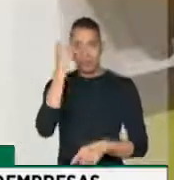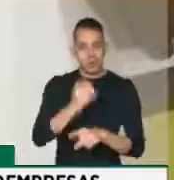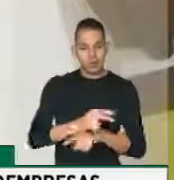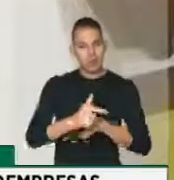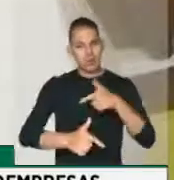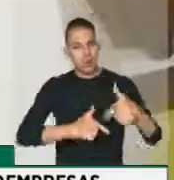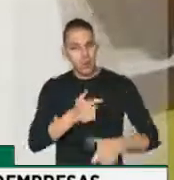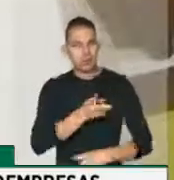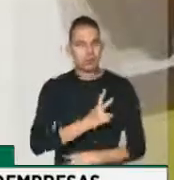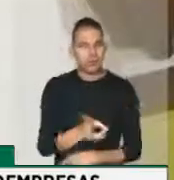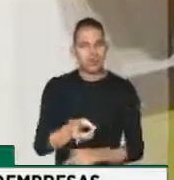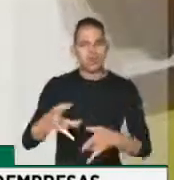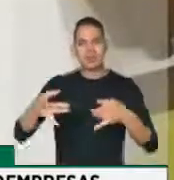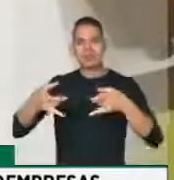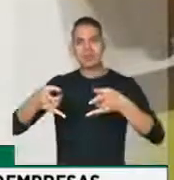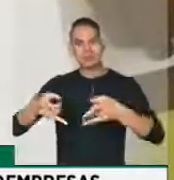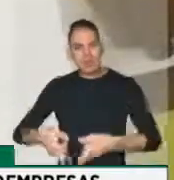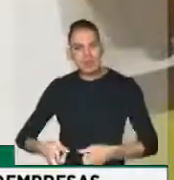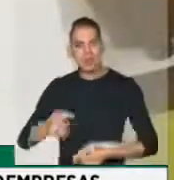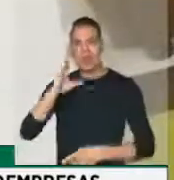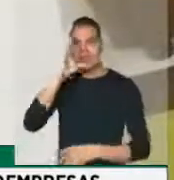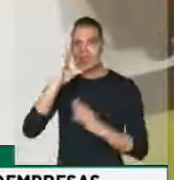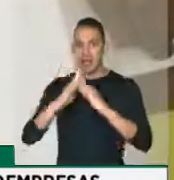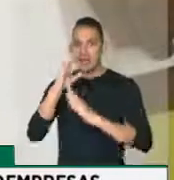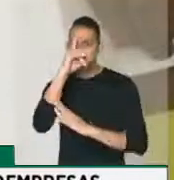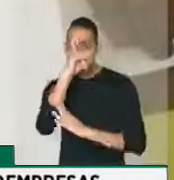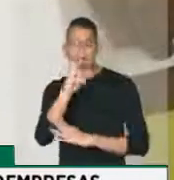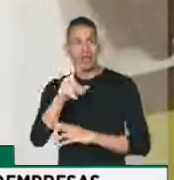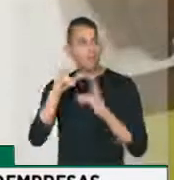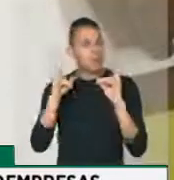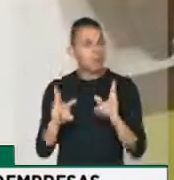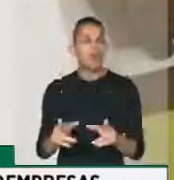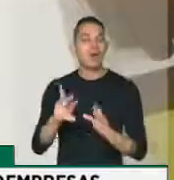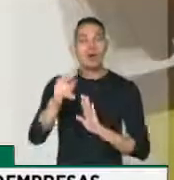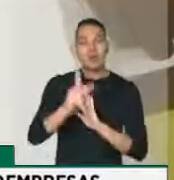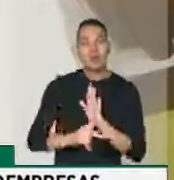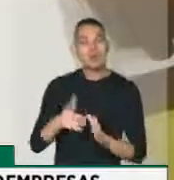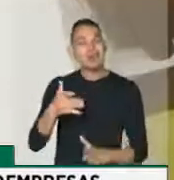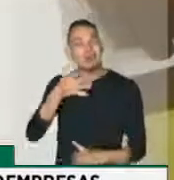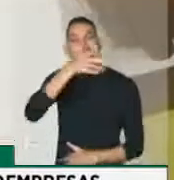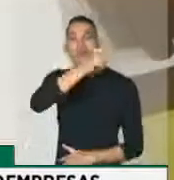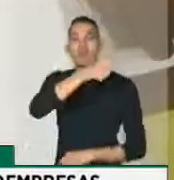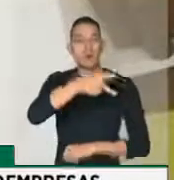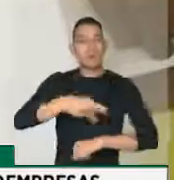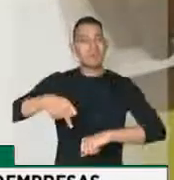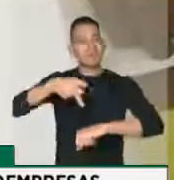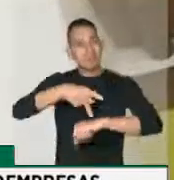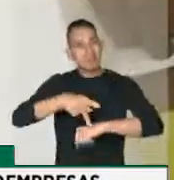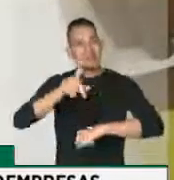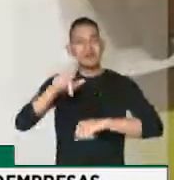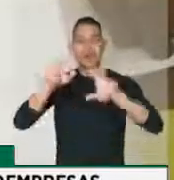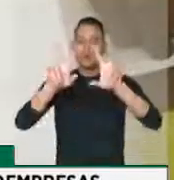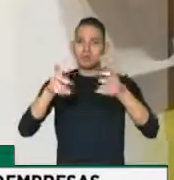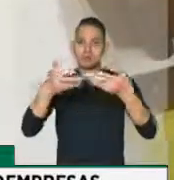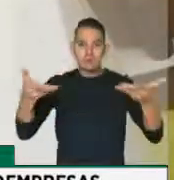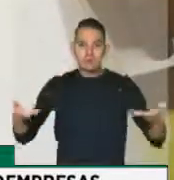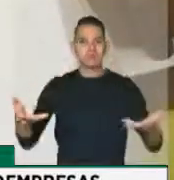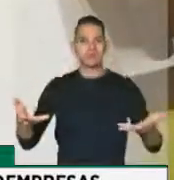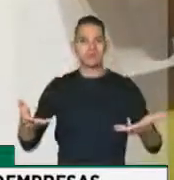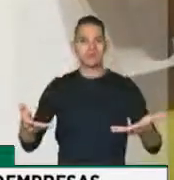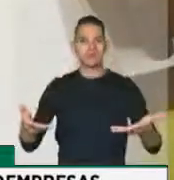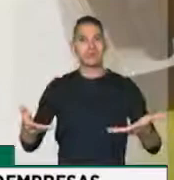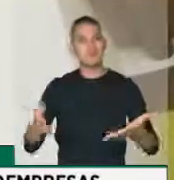votar para que tenham mais leito, votar para que... É a mesma coisa. É um projeto para salvar o país. É disso que a gente está falando.